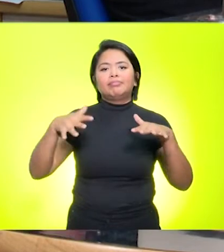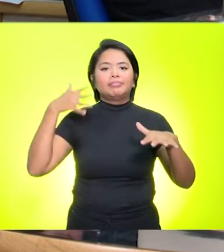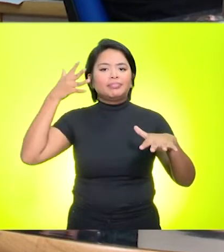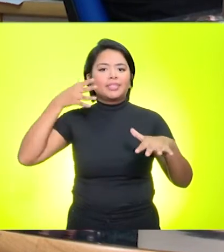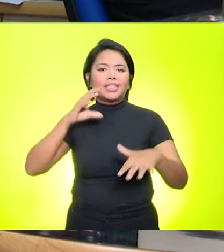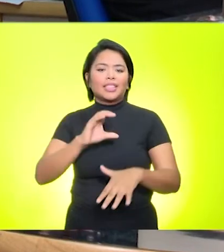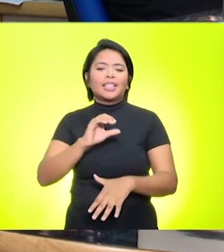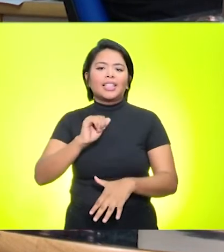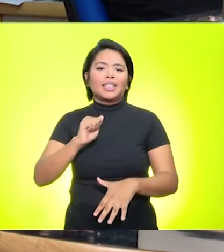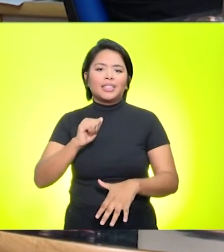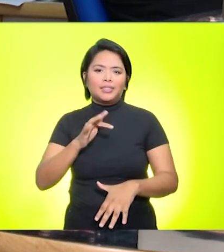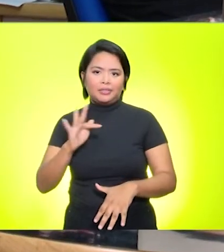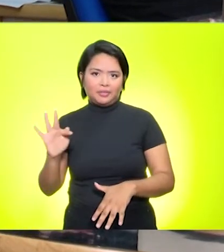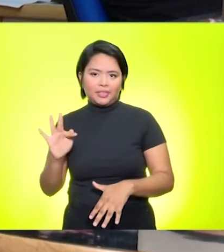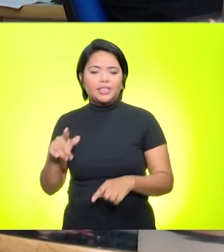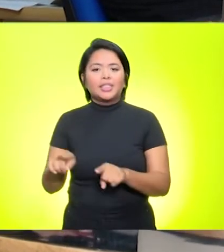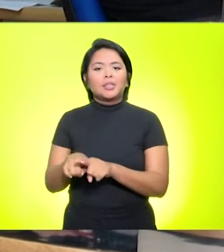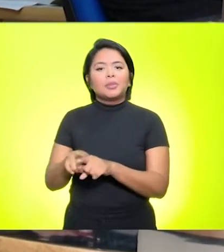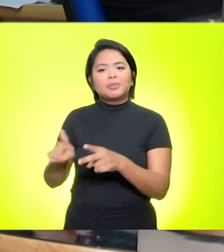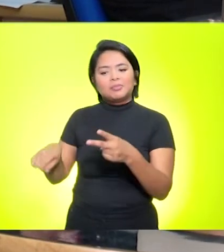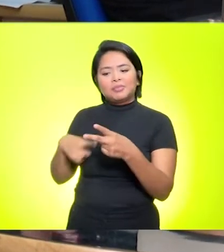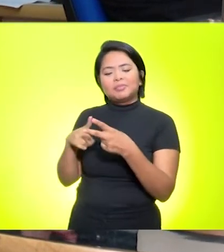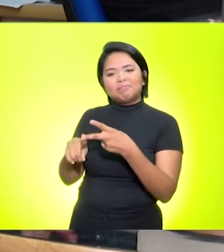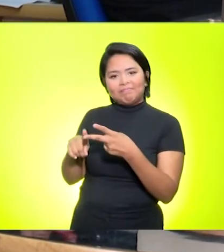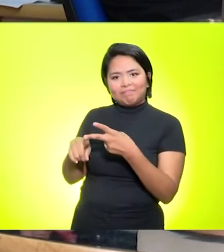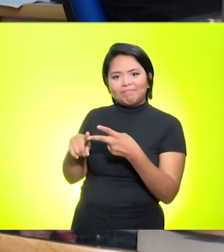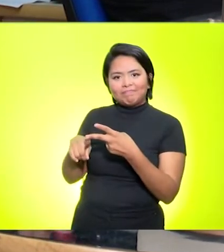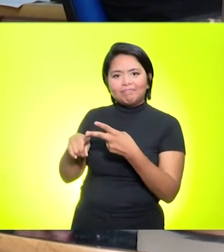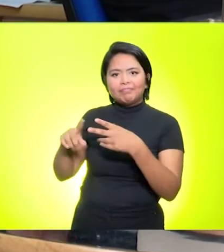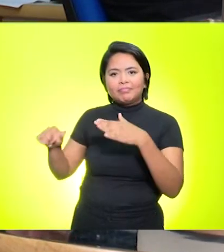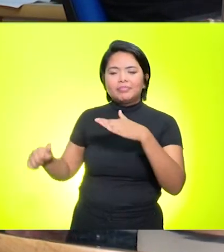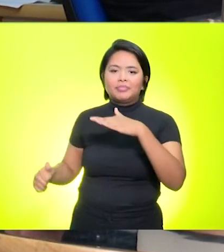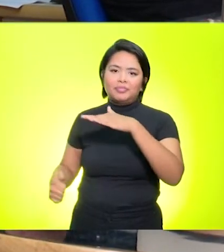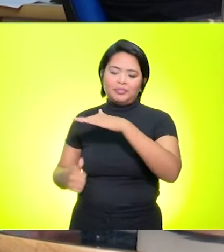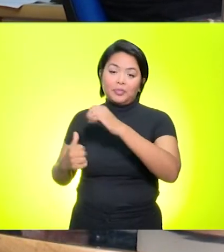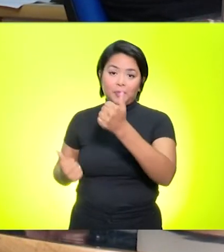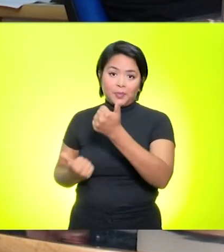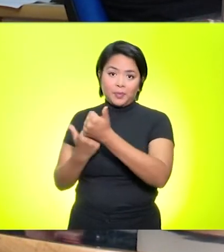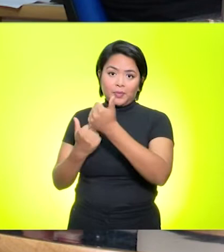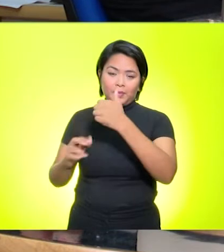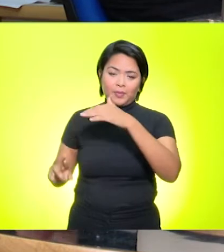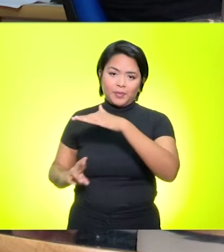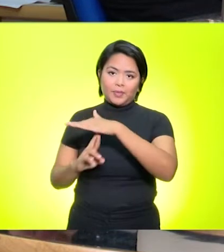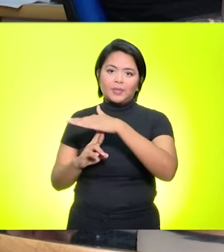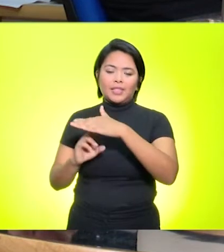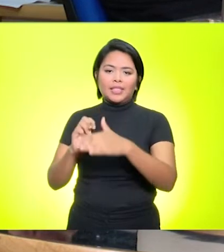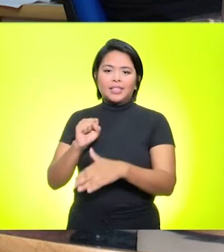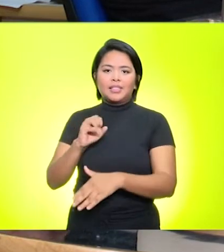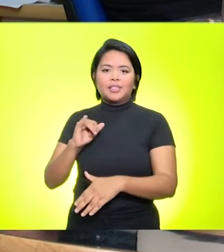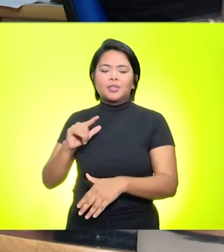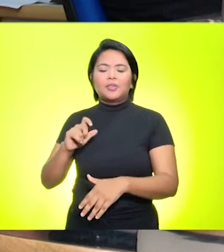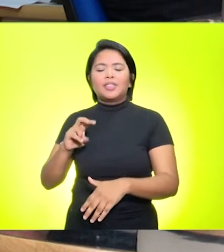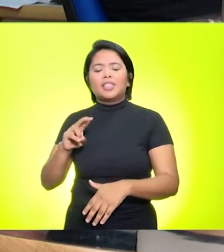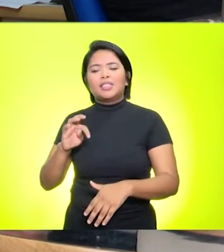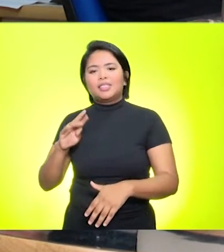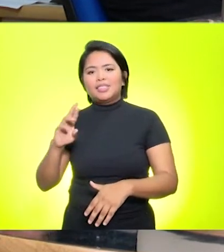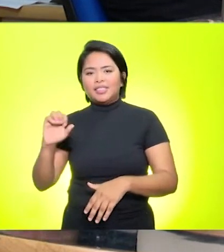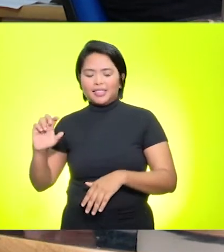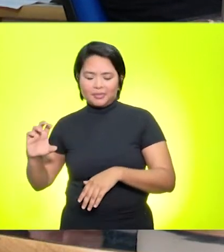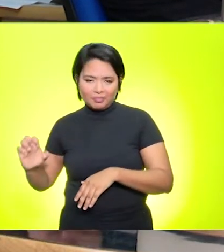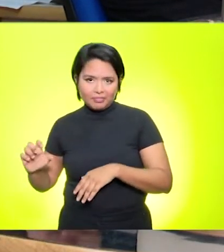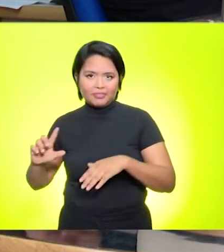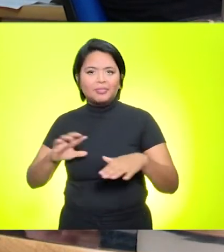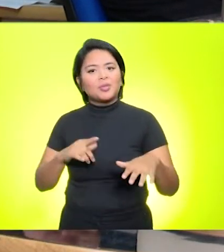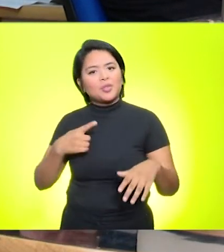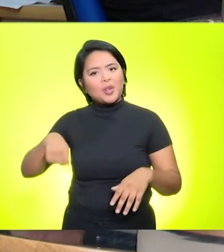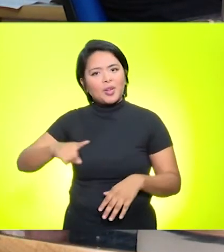Silvestre Nóbrega, da UFRR. Vamos para um breve intervalo, mas lembrando que estamos também nas redes